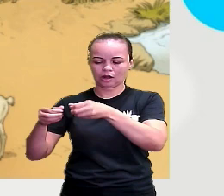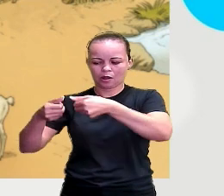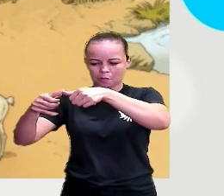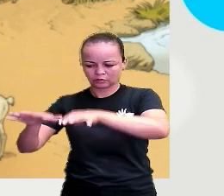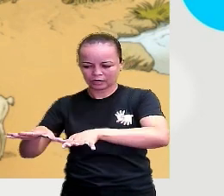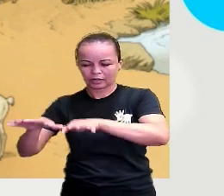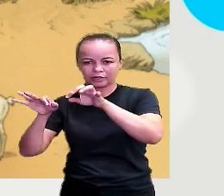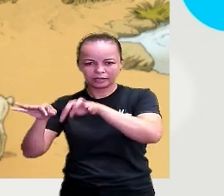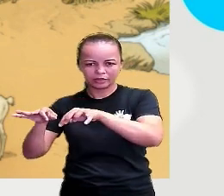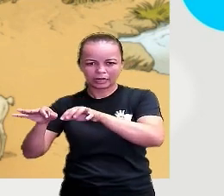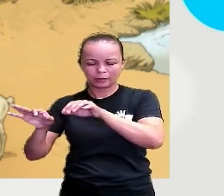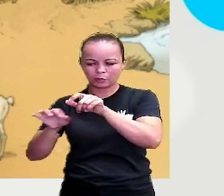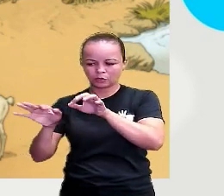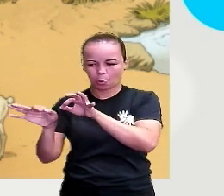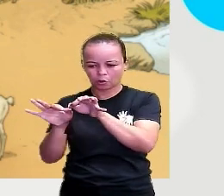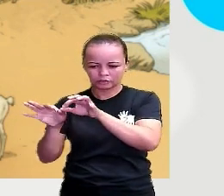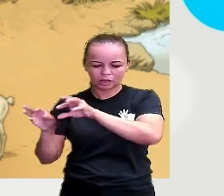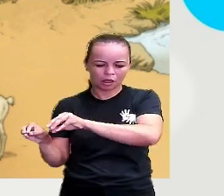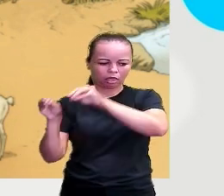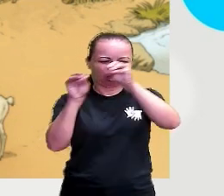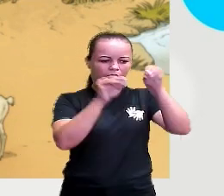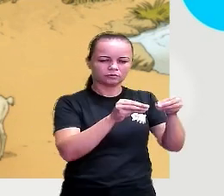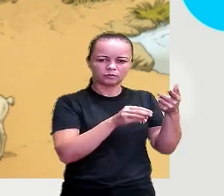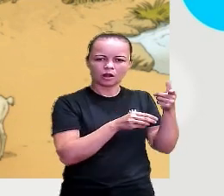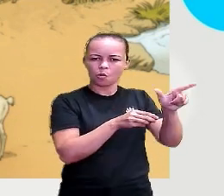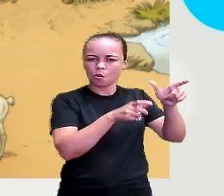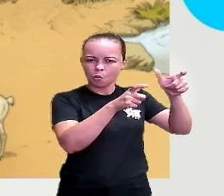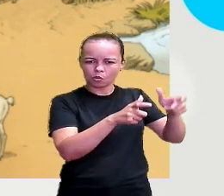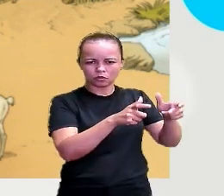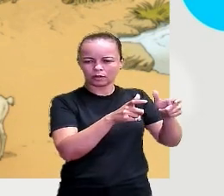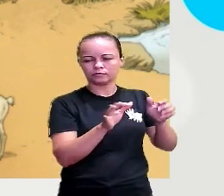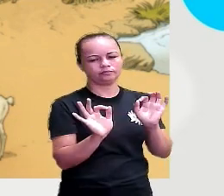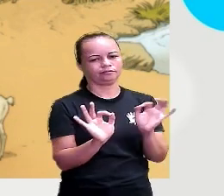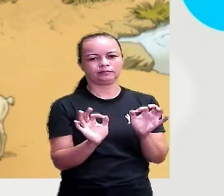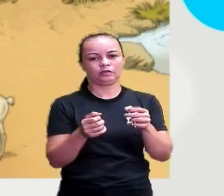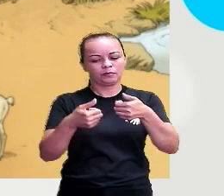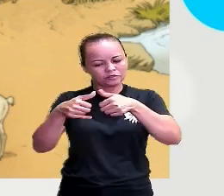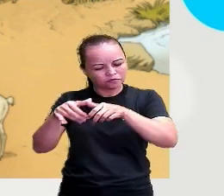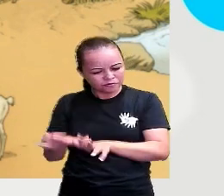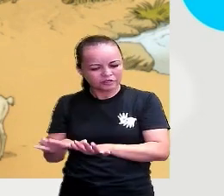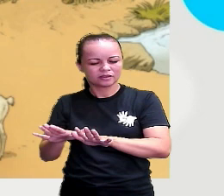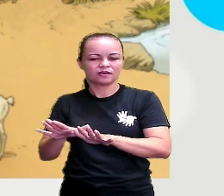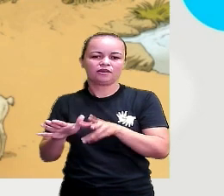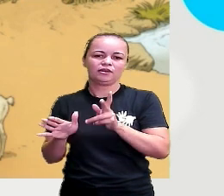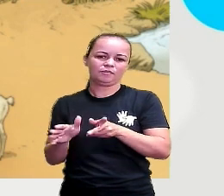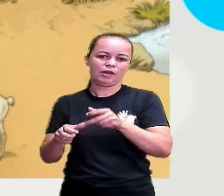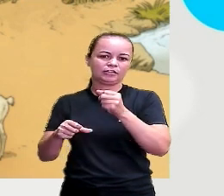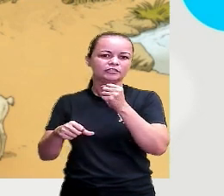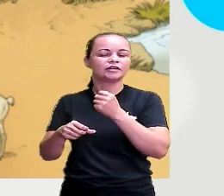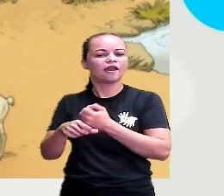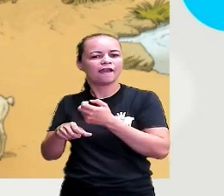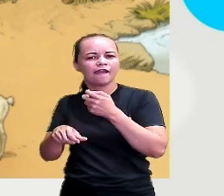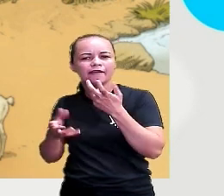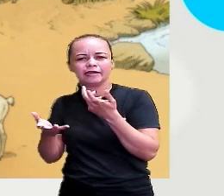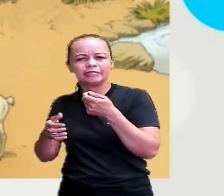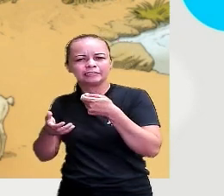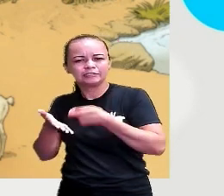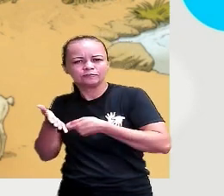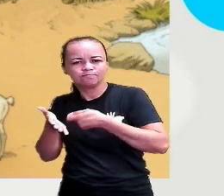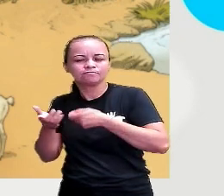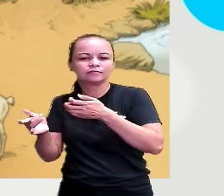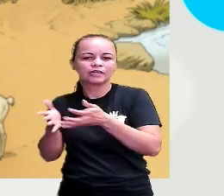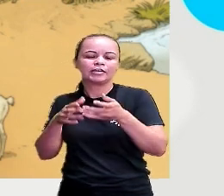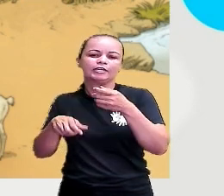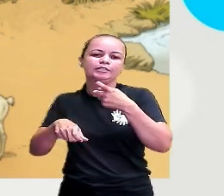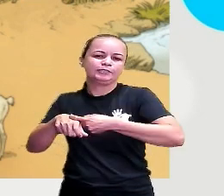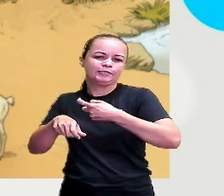Eles começaram a construir as casas e os locais de moradia mais resistentes, com barro, com madeira,